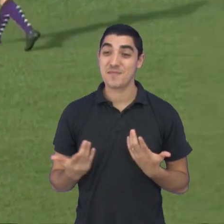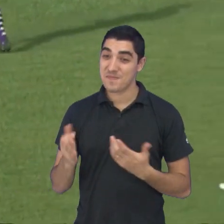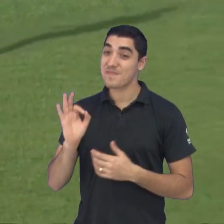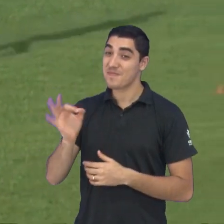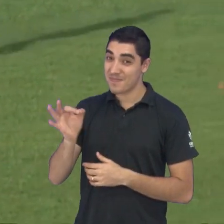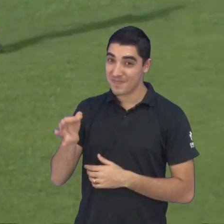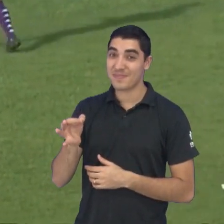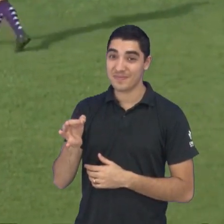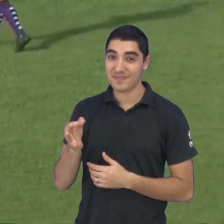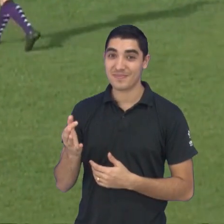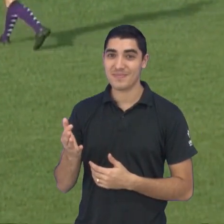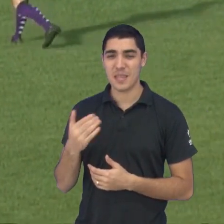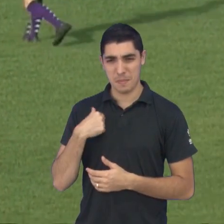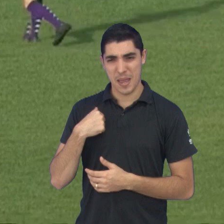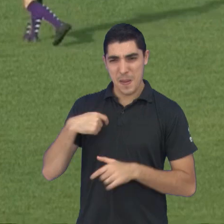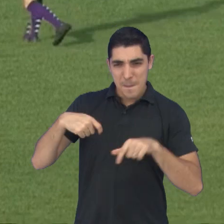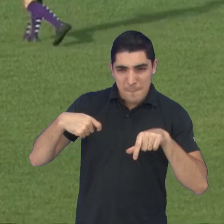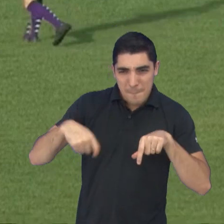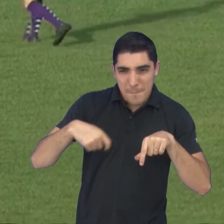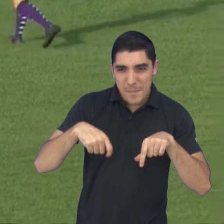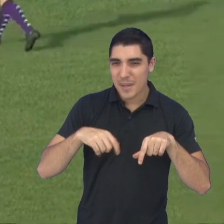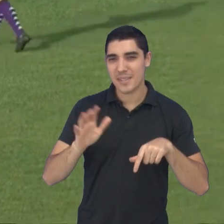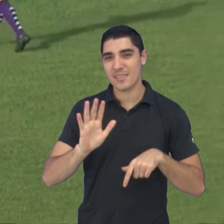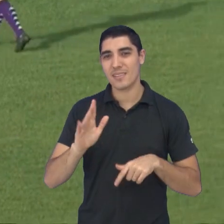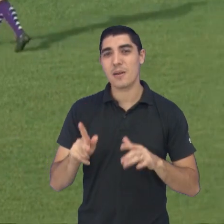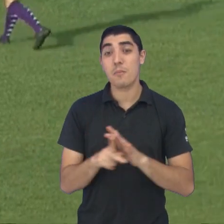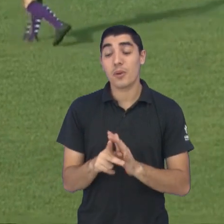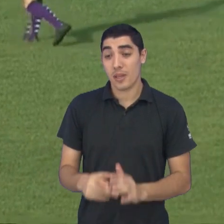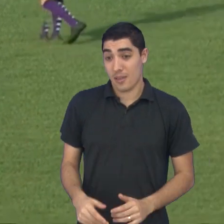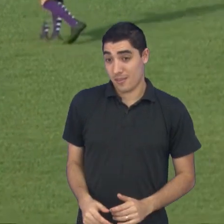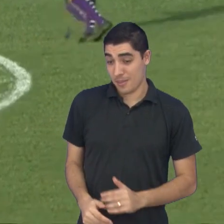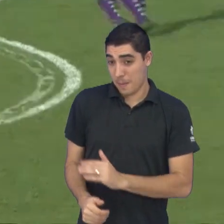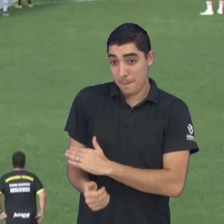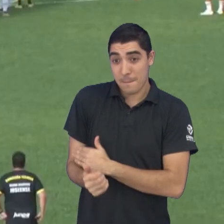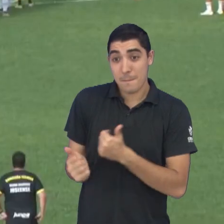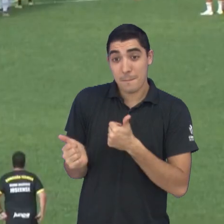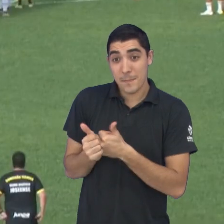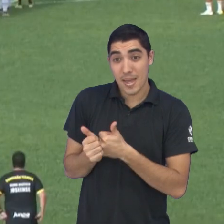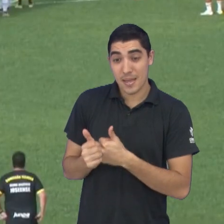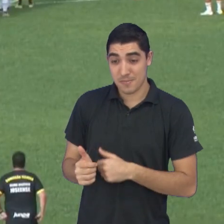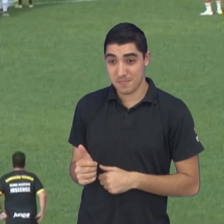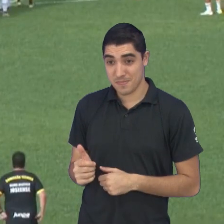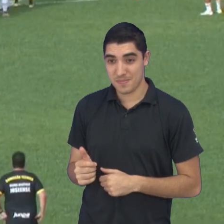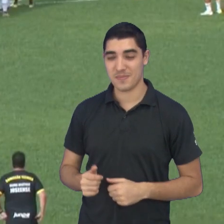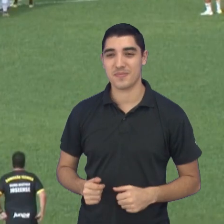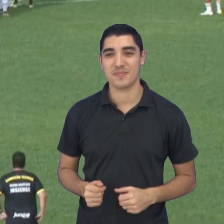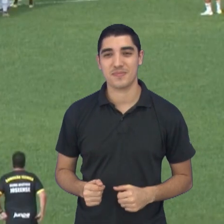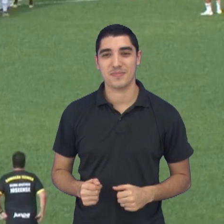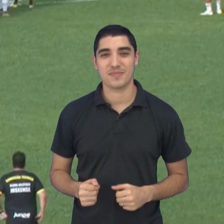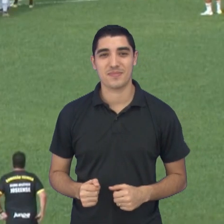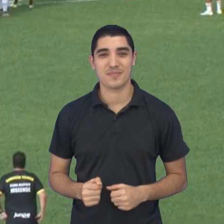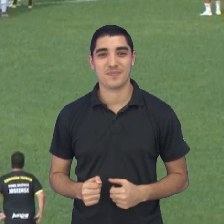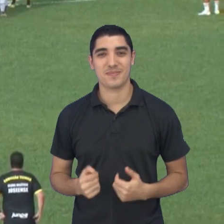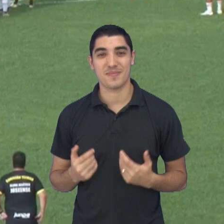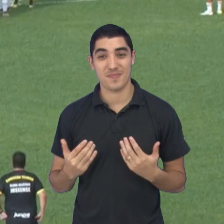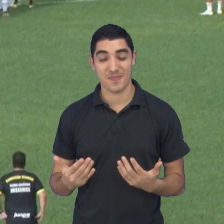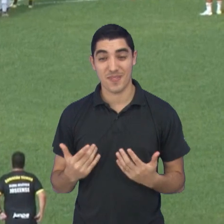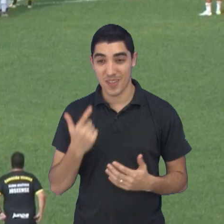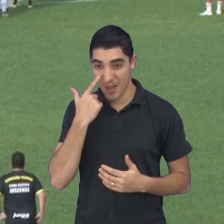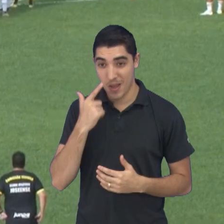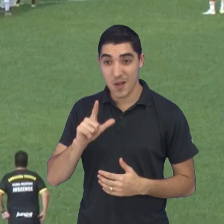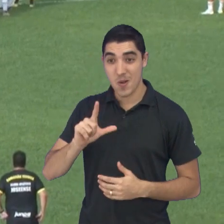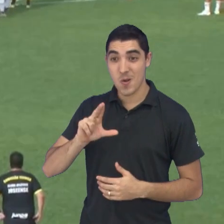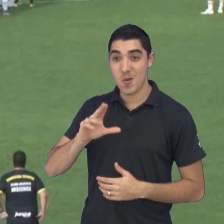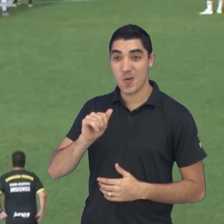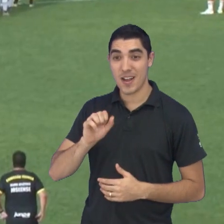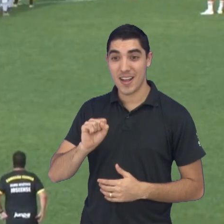eu não daria pênalti, porque o braço está colado no... Nunca botou tanto replay desse jeito. Olha só. Lucas Duarte